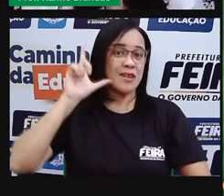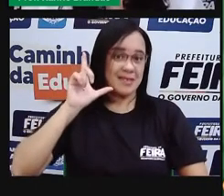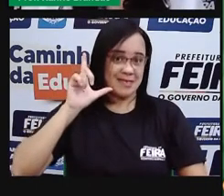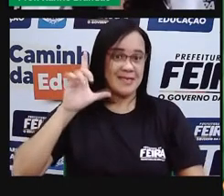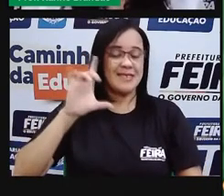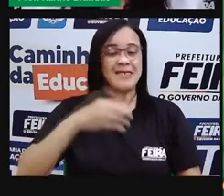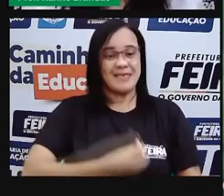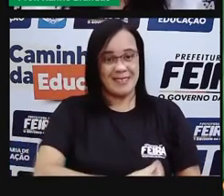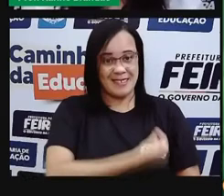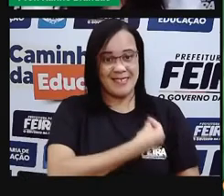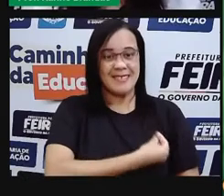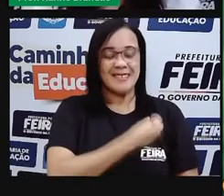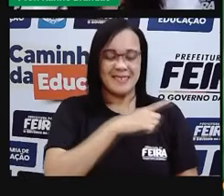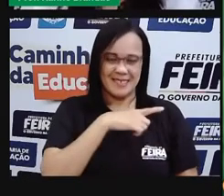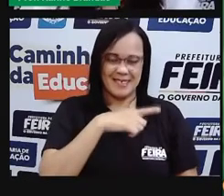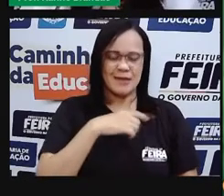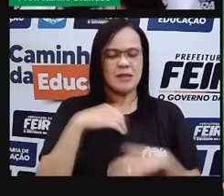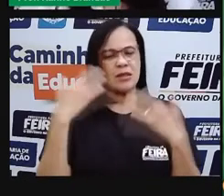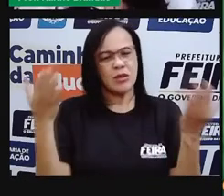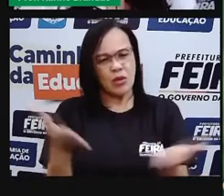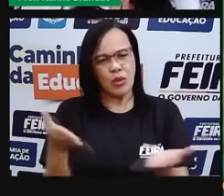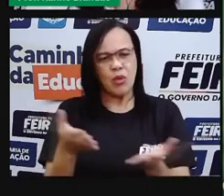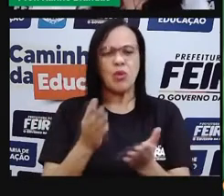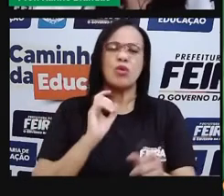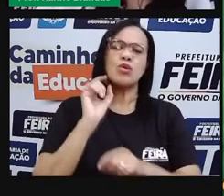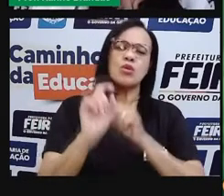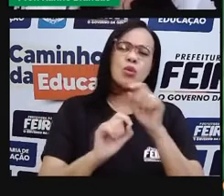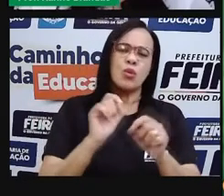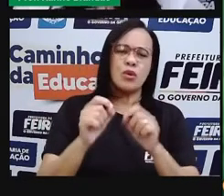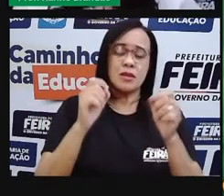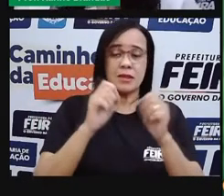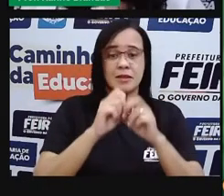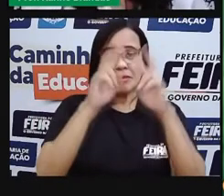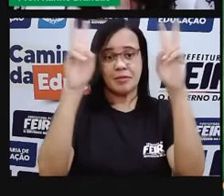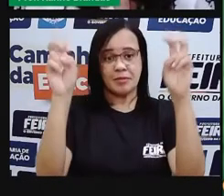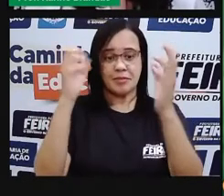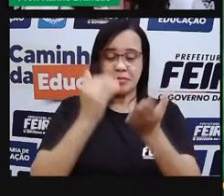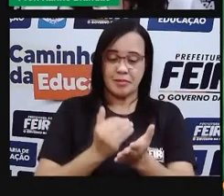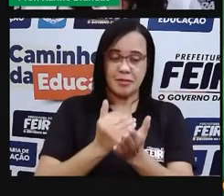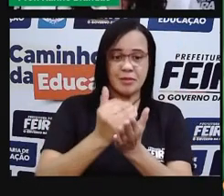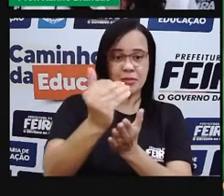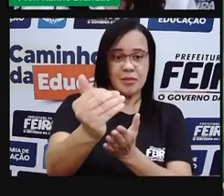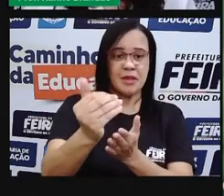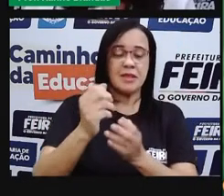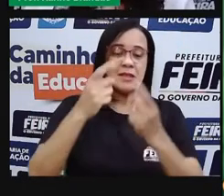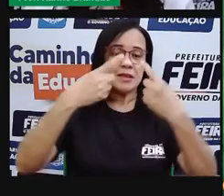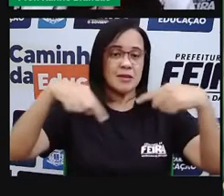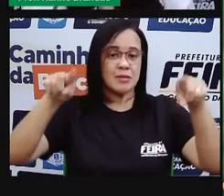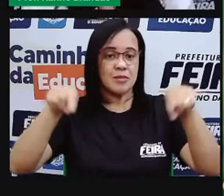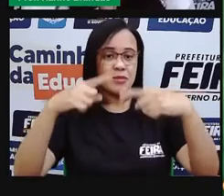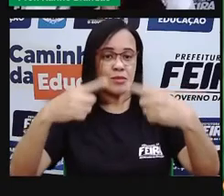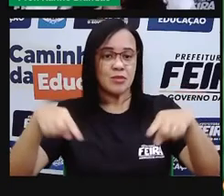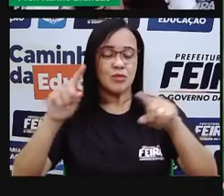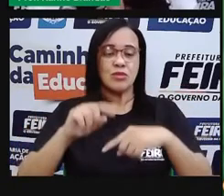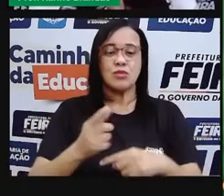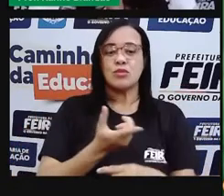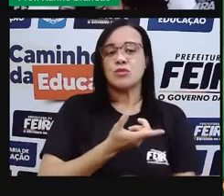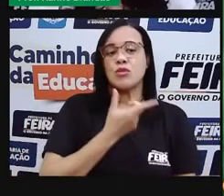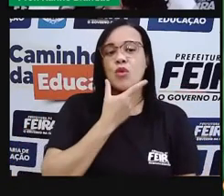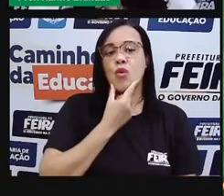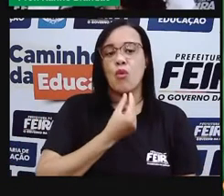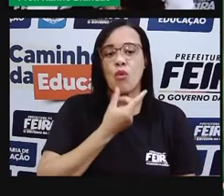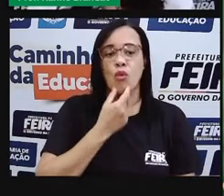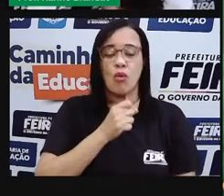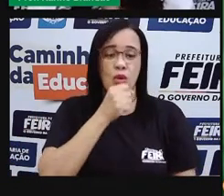A nossa aula de hoje, então, para ela ser iniciada, eu trago a música de Guilherme Arantes, talvez,